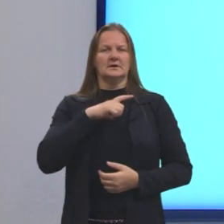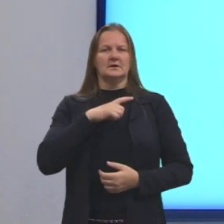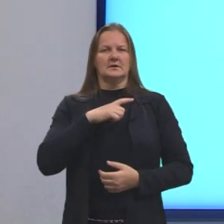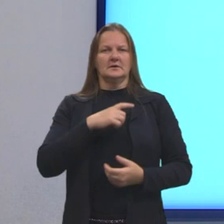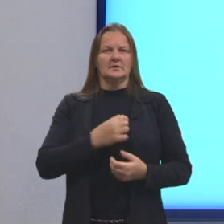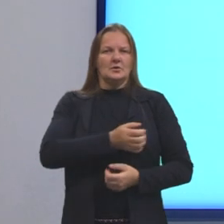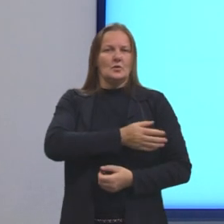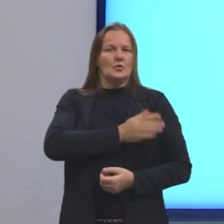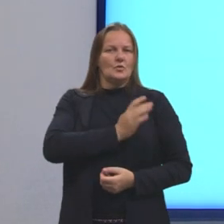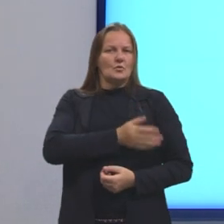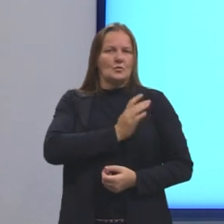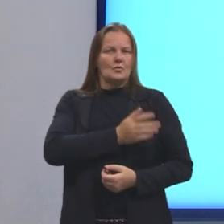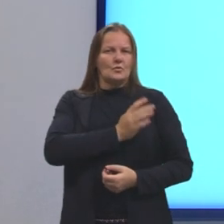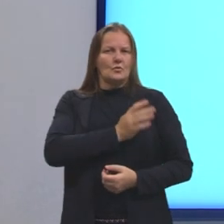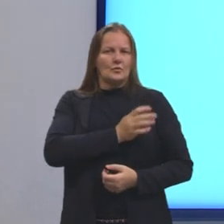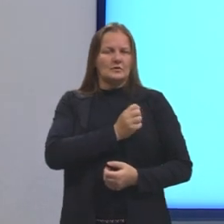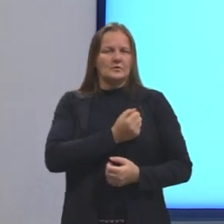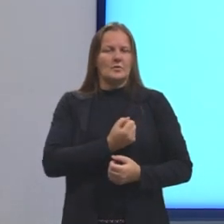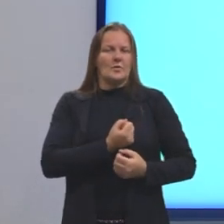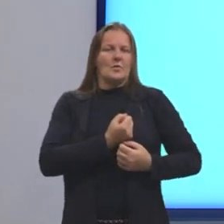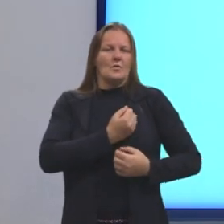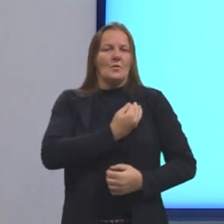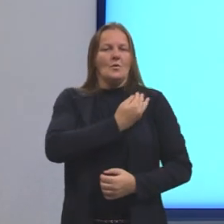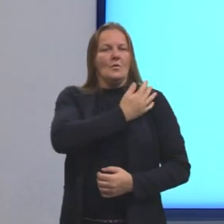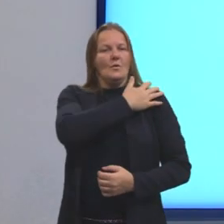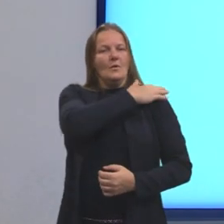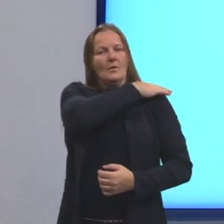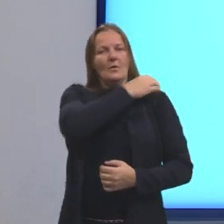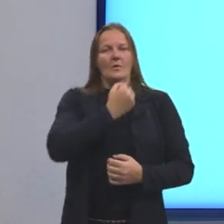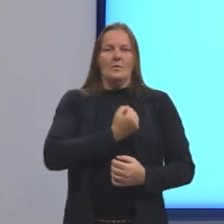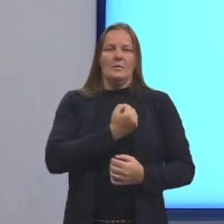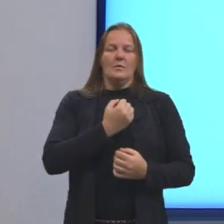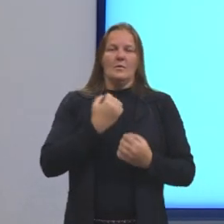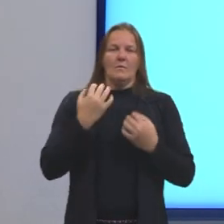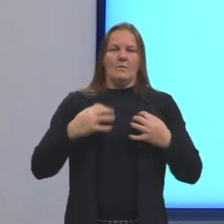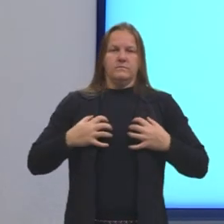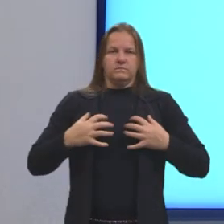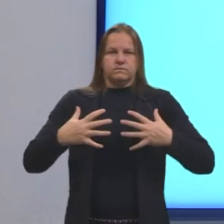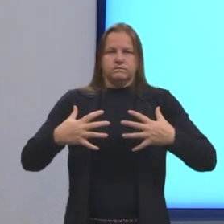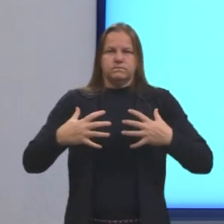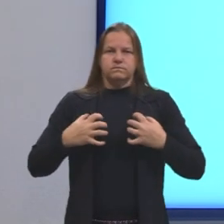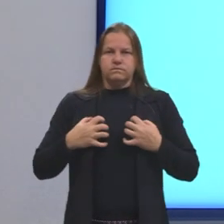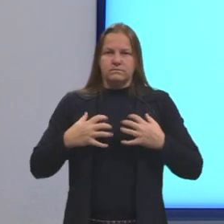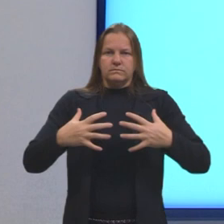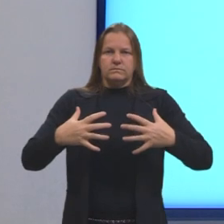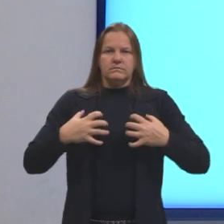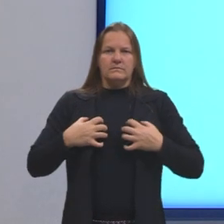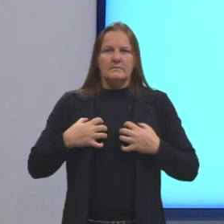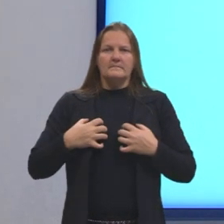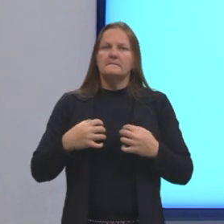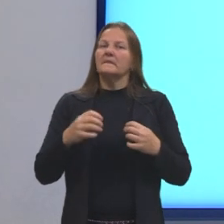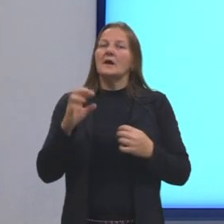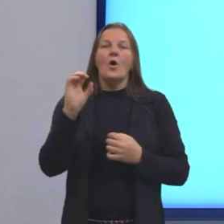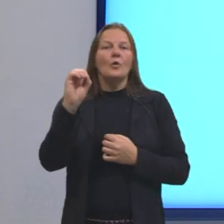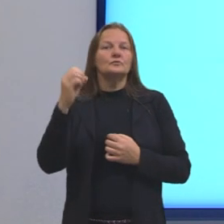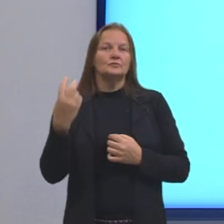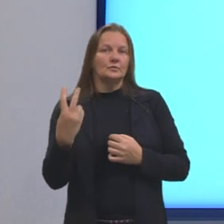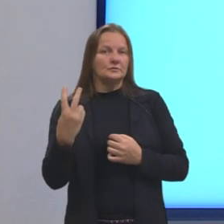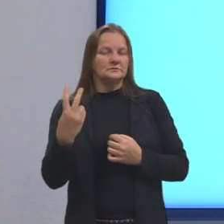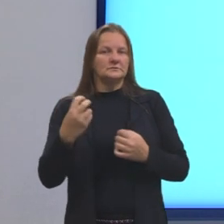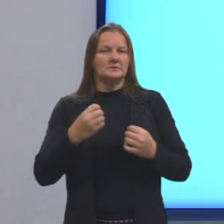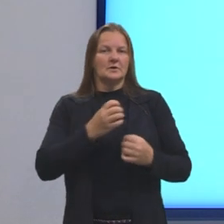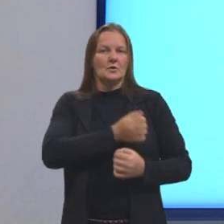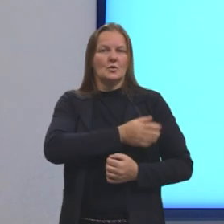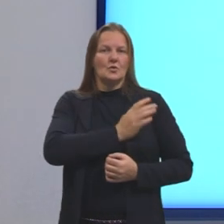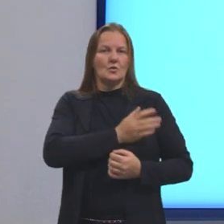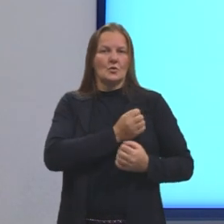Então, o sangue está passando pelos pulmões, claro que dos dois lados. Rico em oxigênio, né? O pulmão lá, ele vai